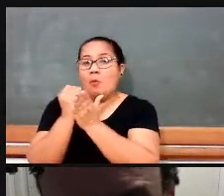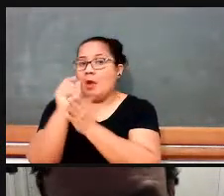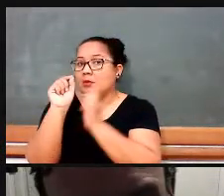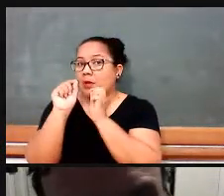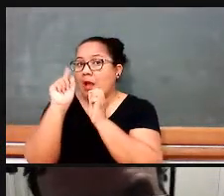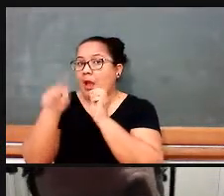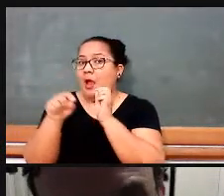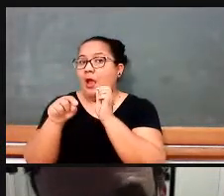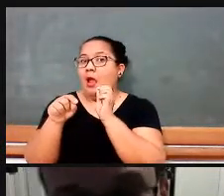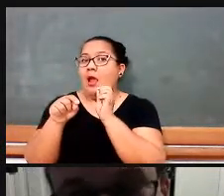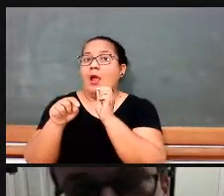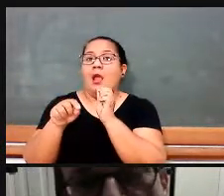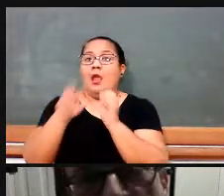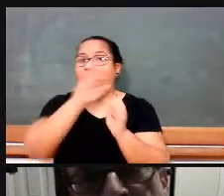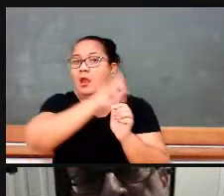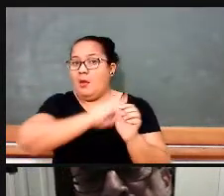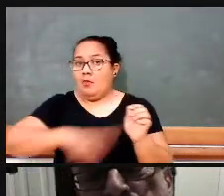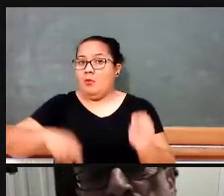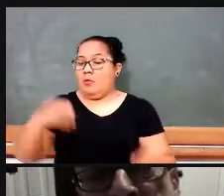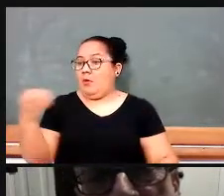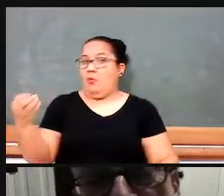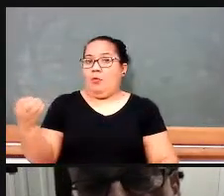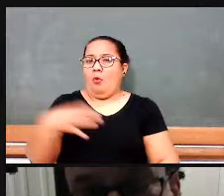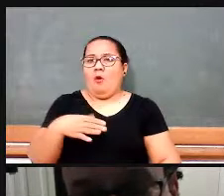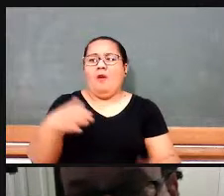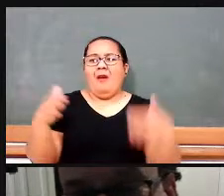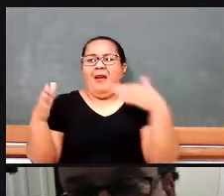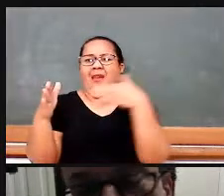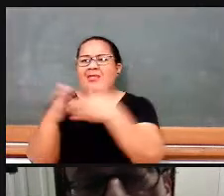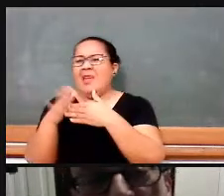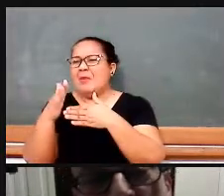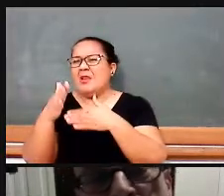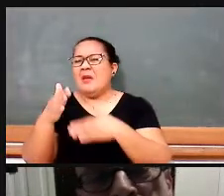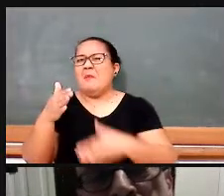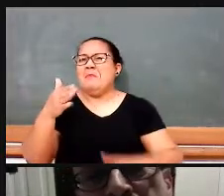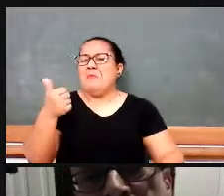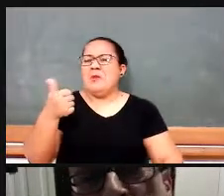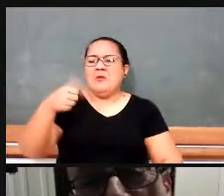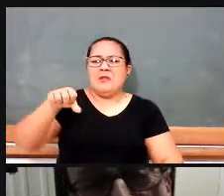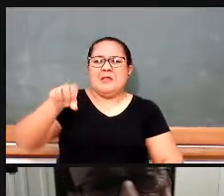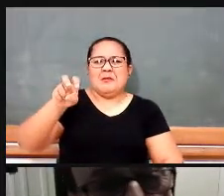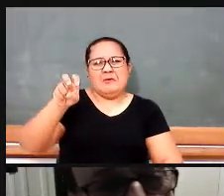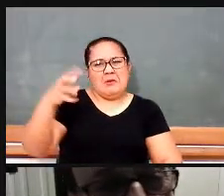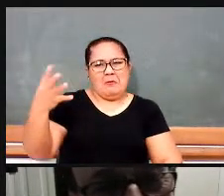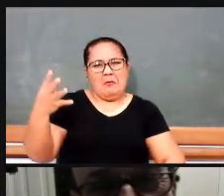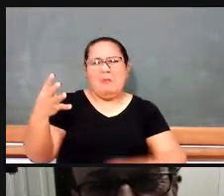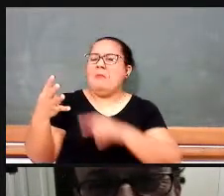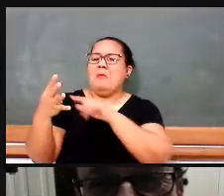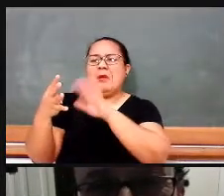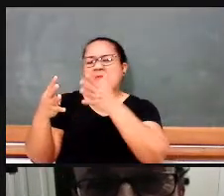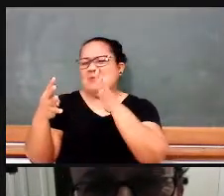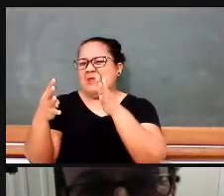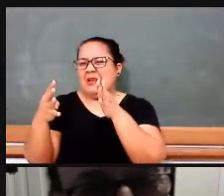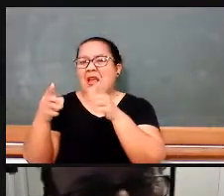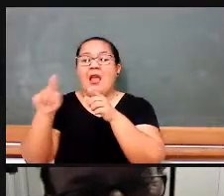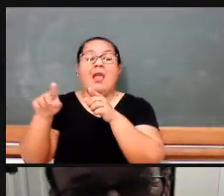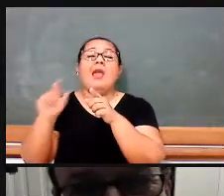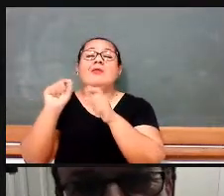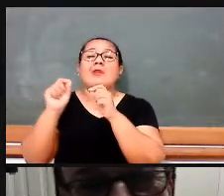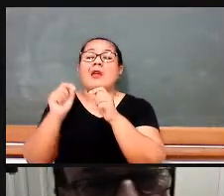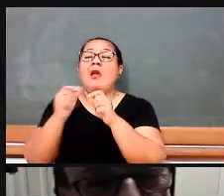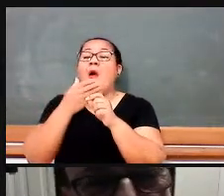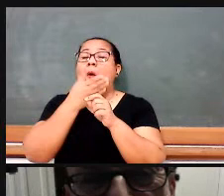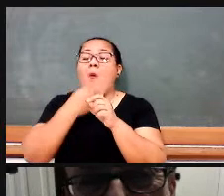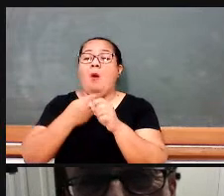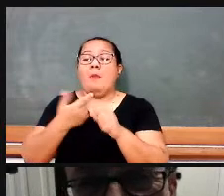república nova, que vai até 1954, que é quando se suicida o